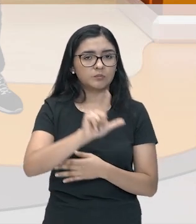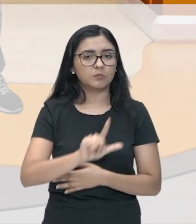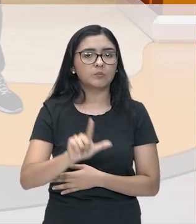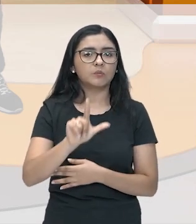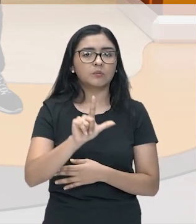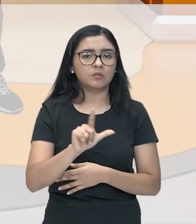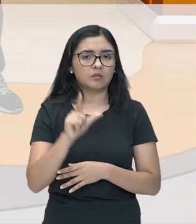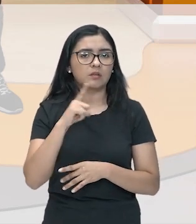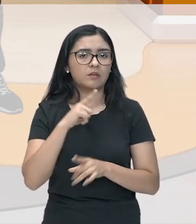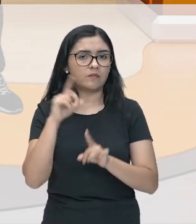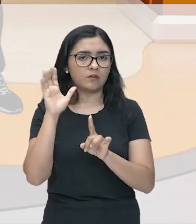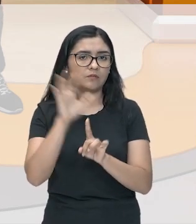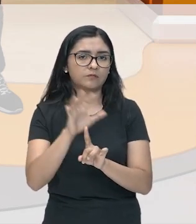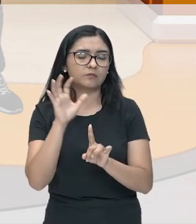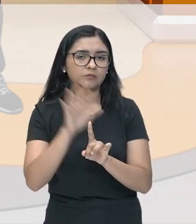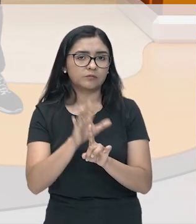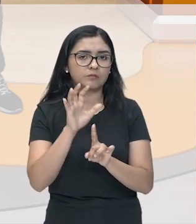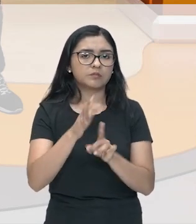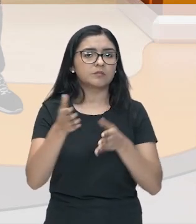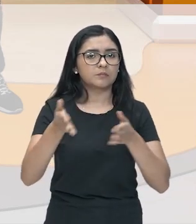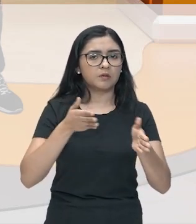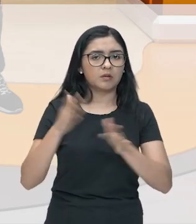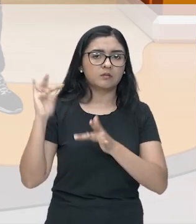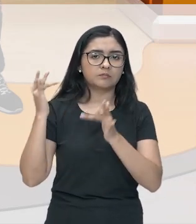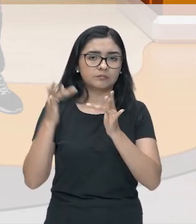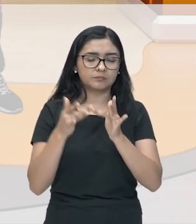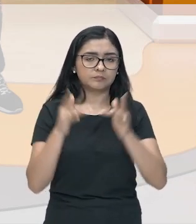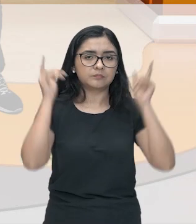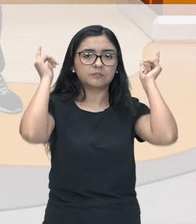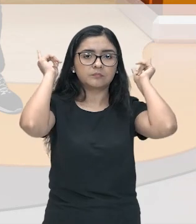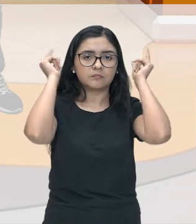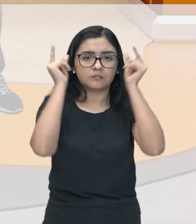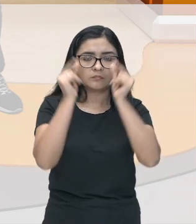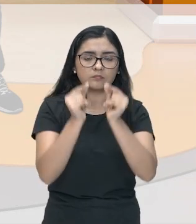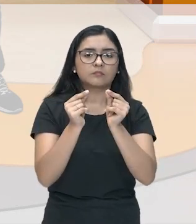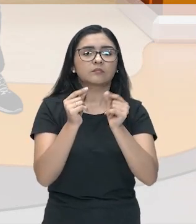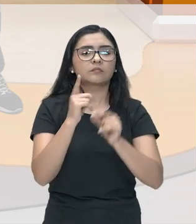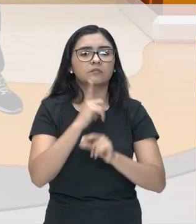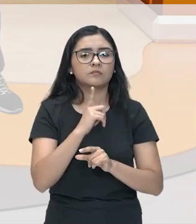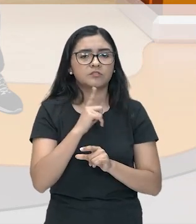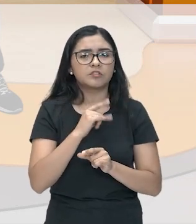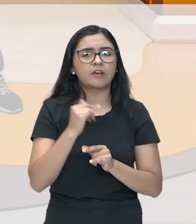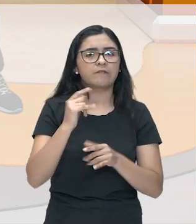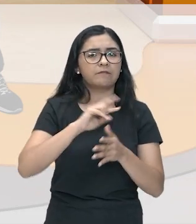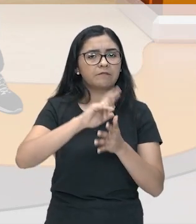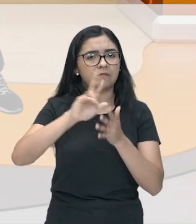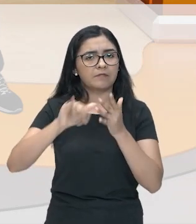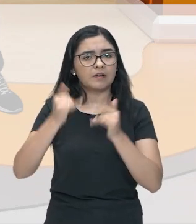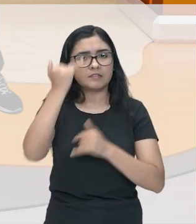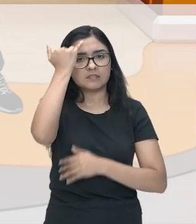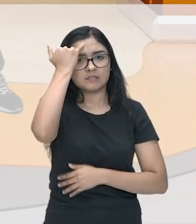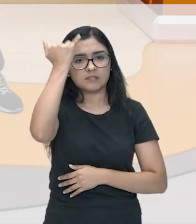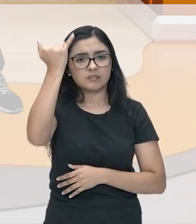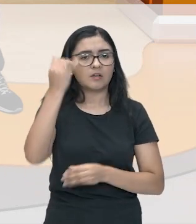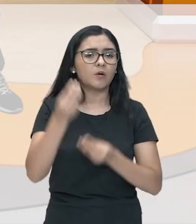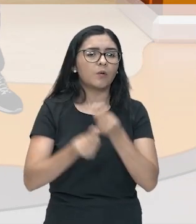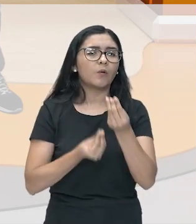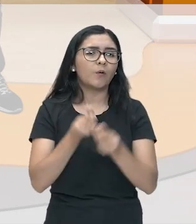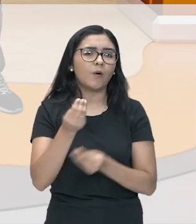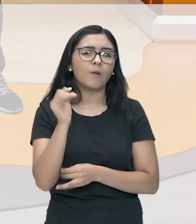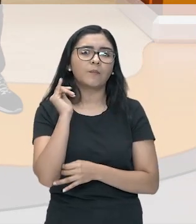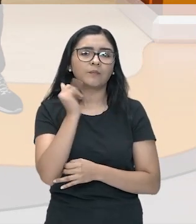influenciada pela Idade Clássica grega que trouxe muitas ideias e formas diferentes de contar